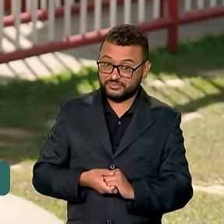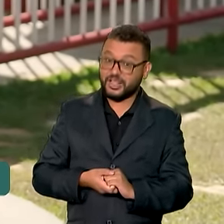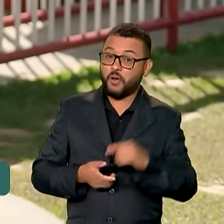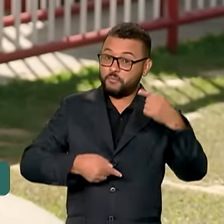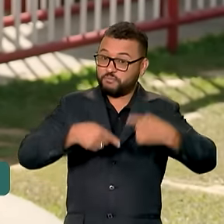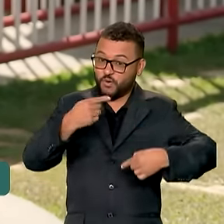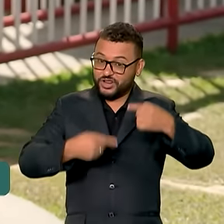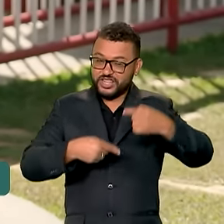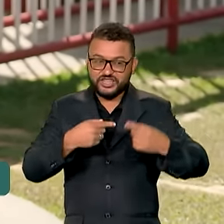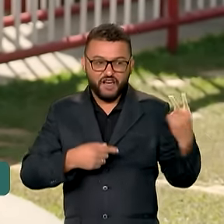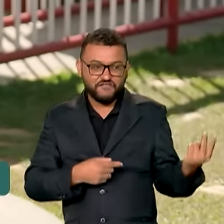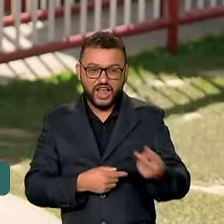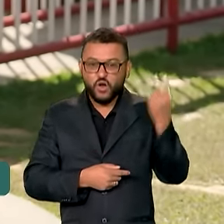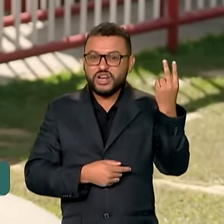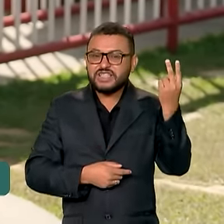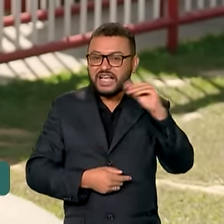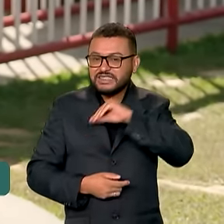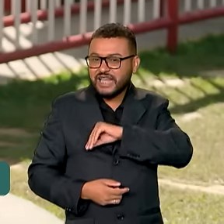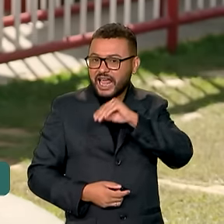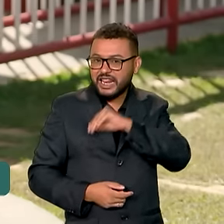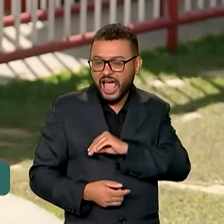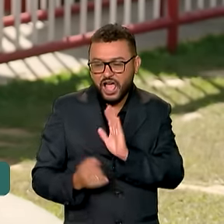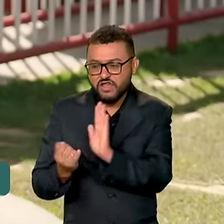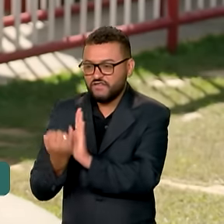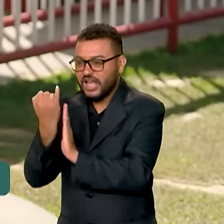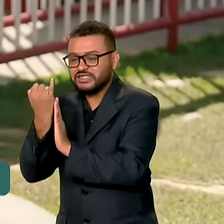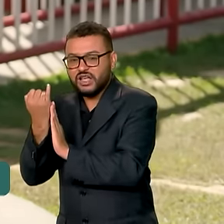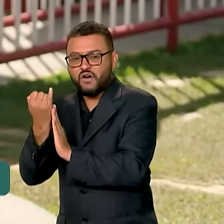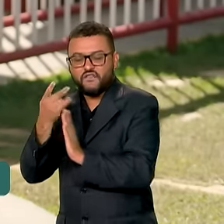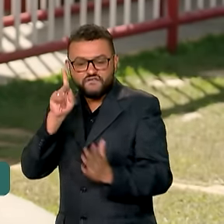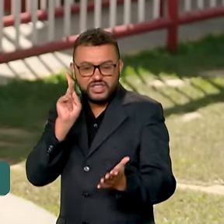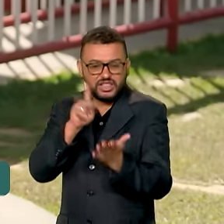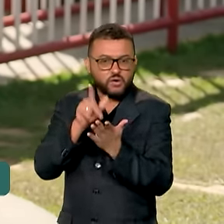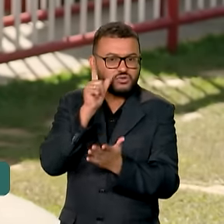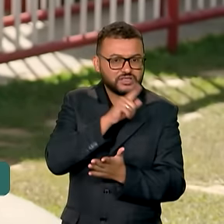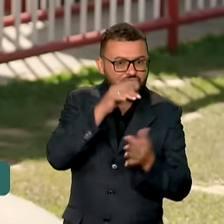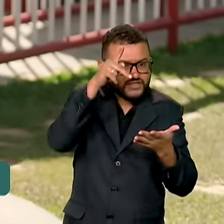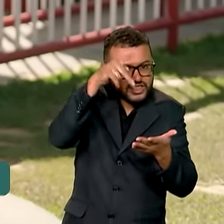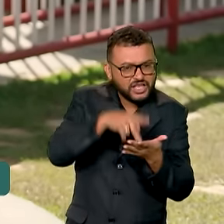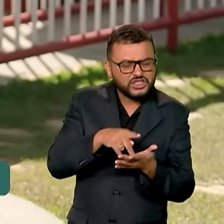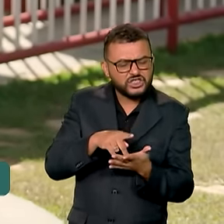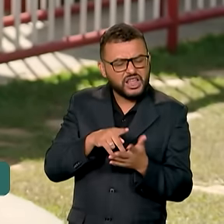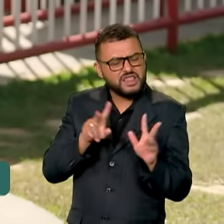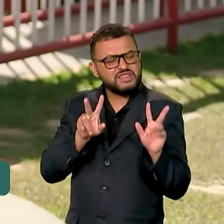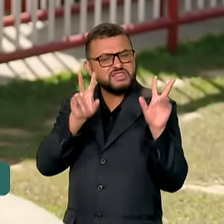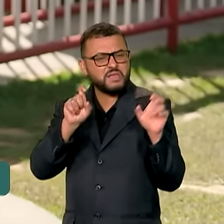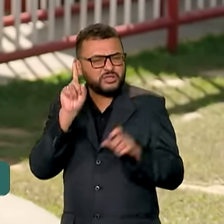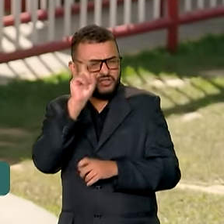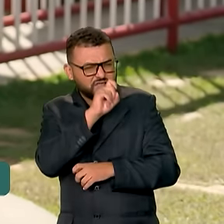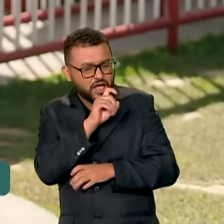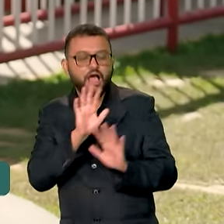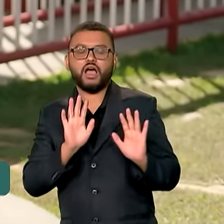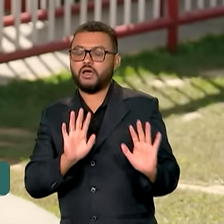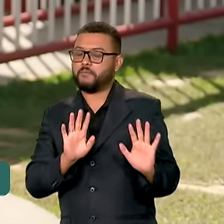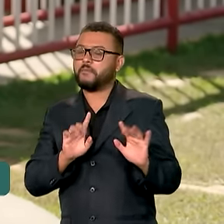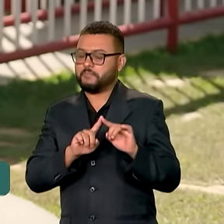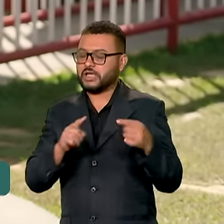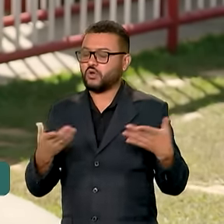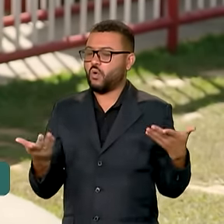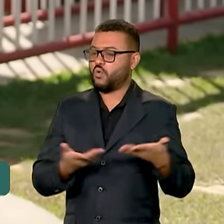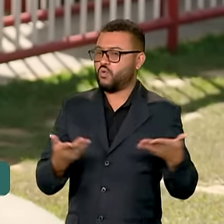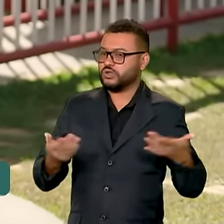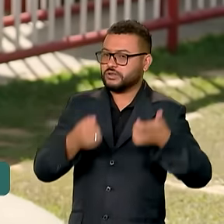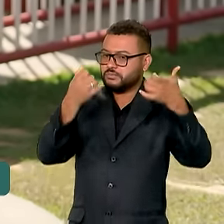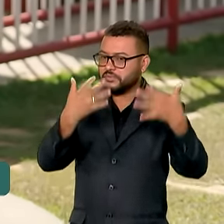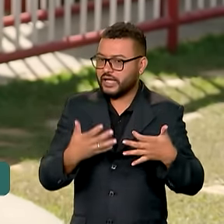Política de valorização do salário mínimo, inflação, ganho real, parecem assuntos difíceis, né? Mas o ponto exato é que